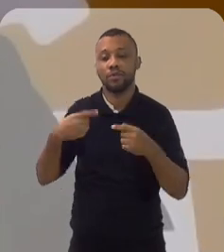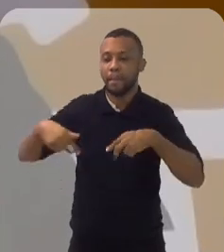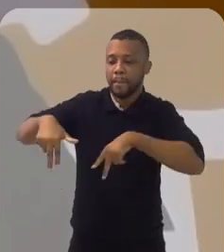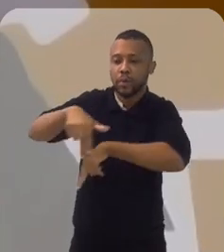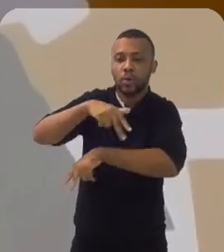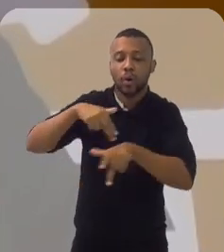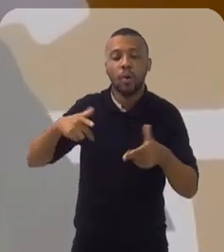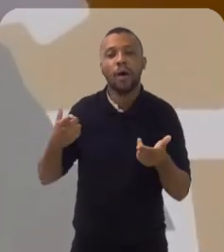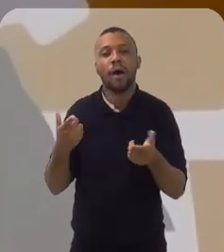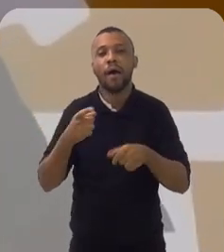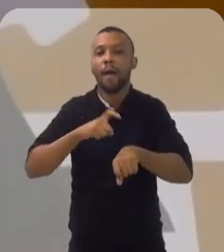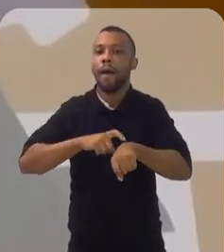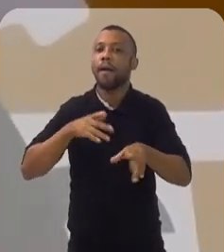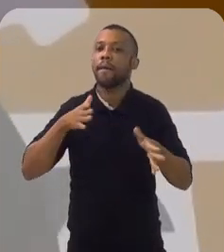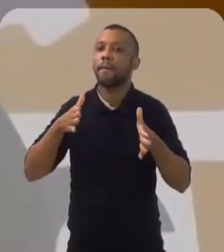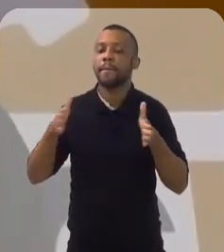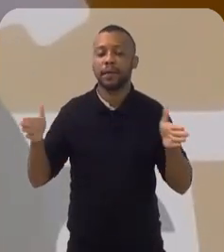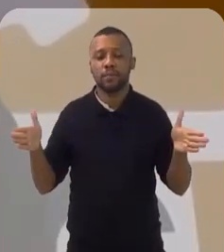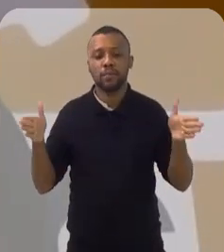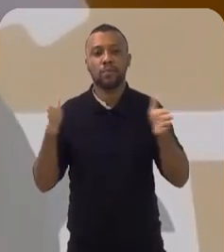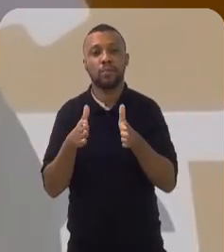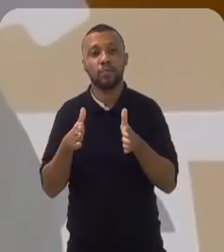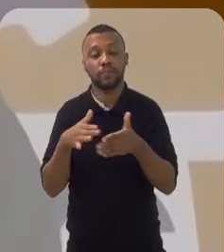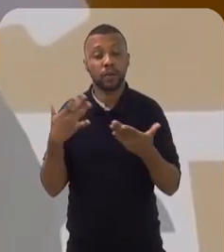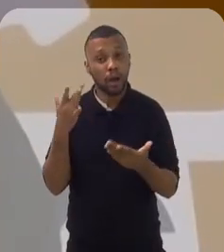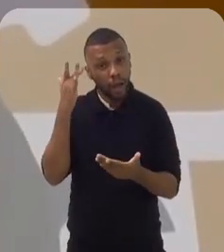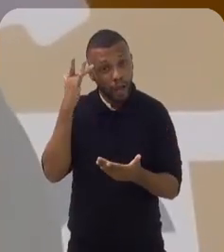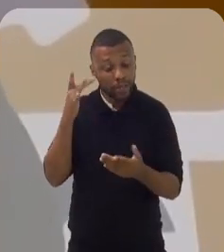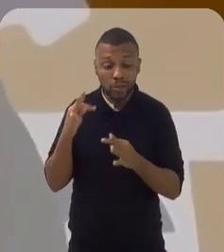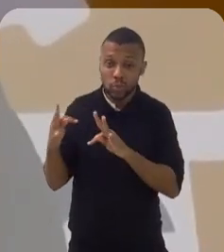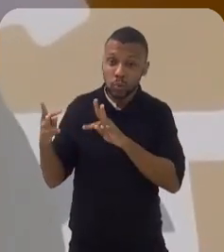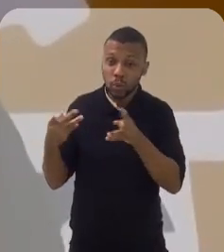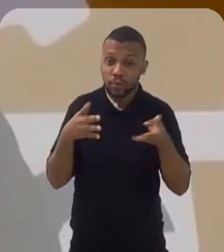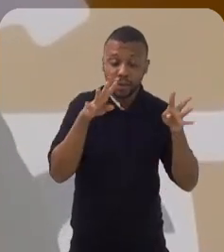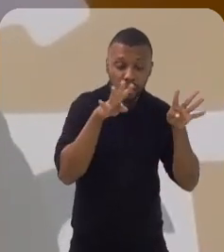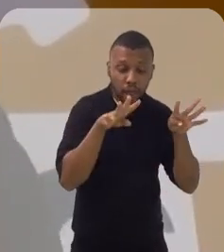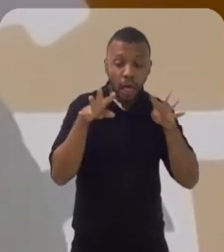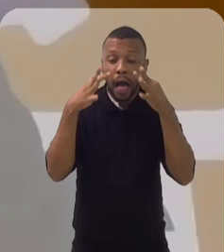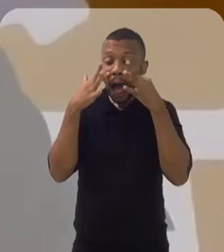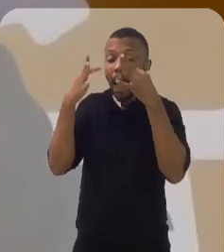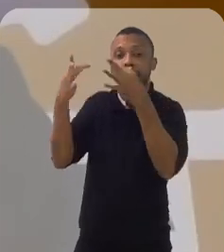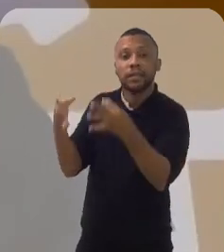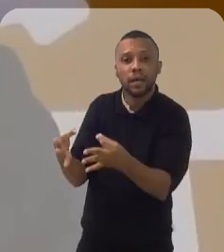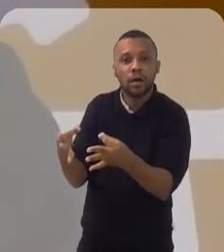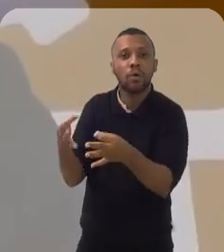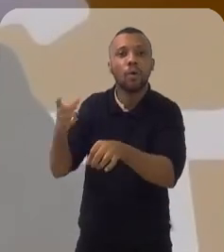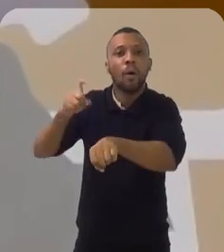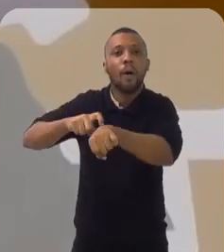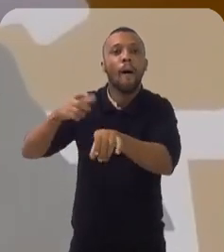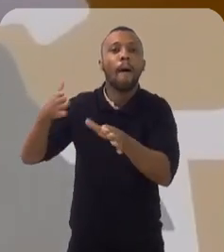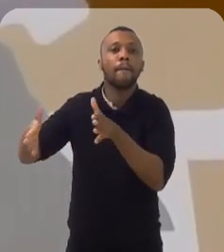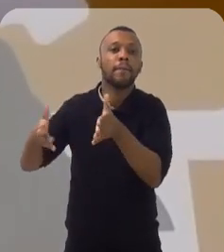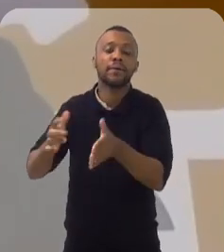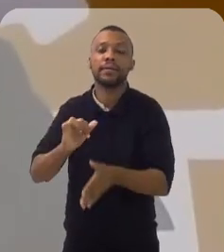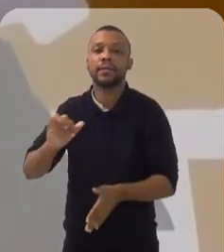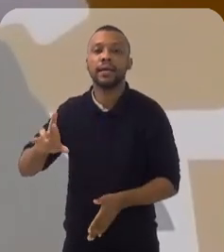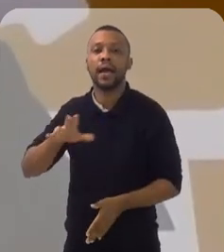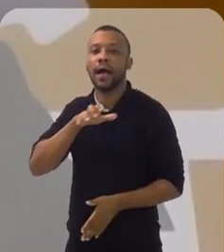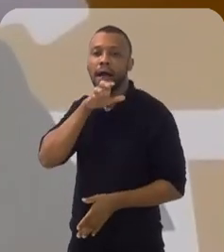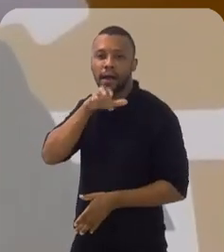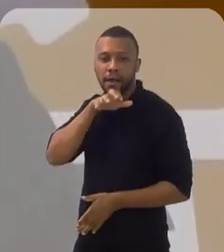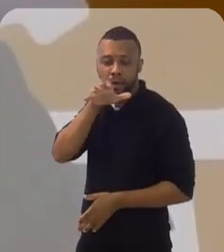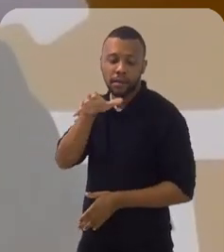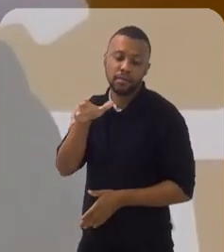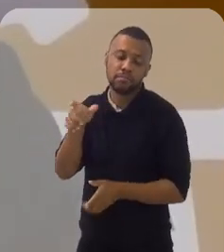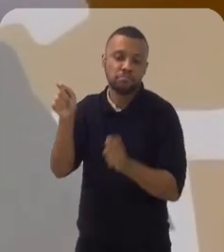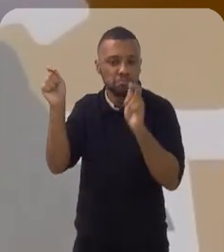e que o prazo foi encurtado, então eu acho que todo mundo deve dar atenção devida que o imposto de renda pede, para que